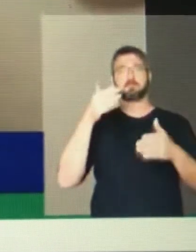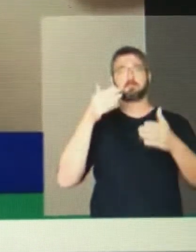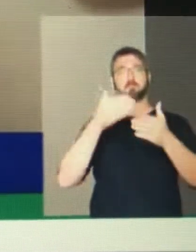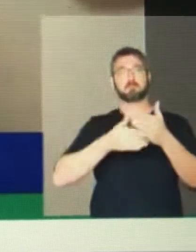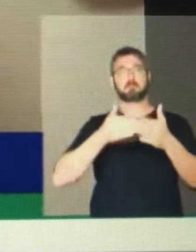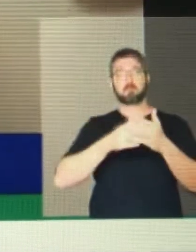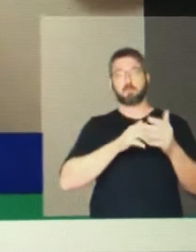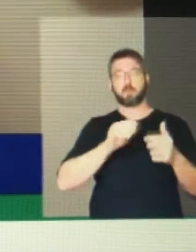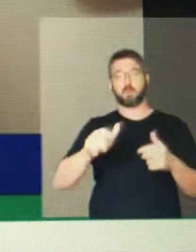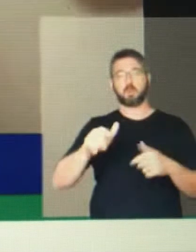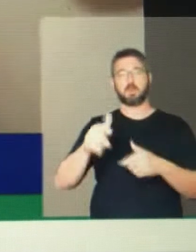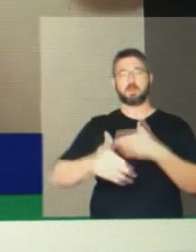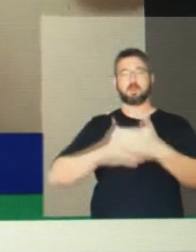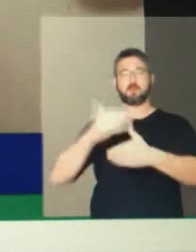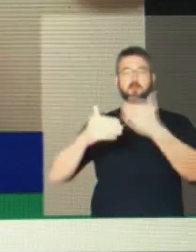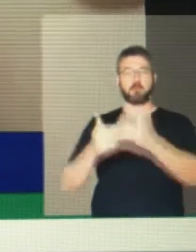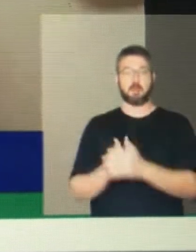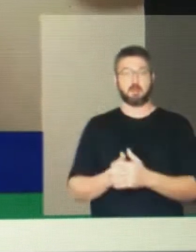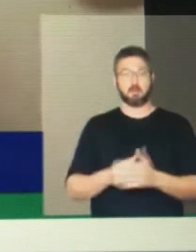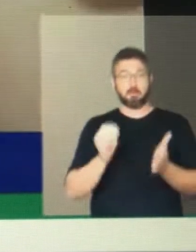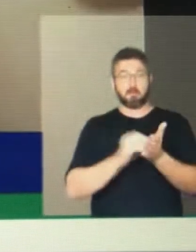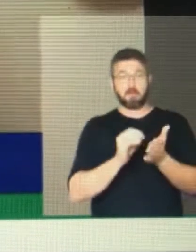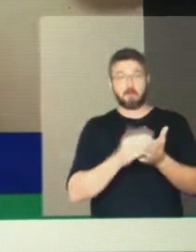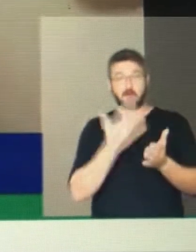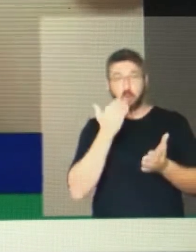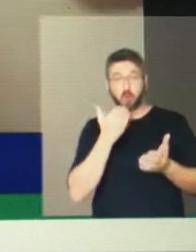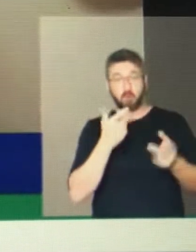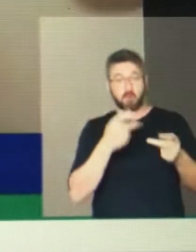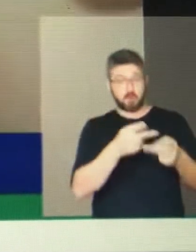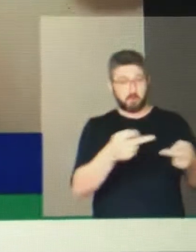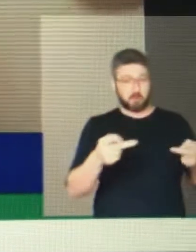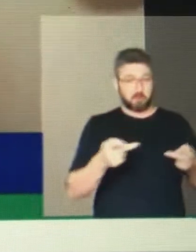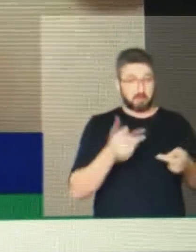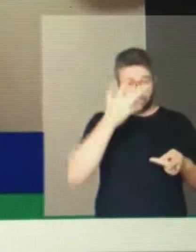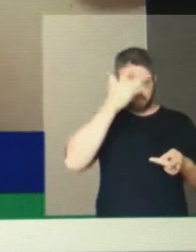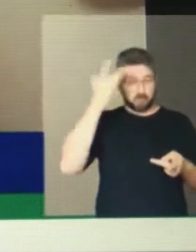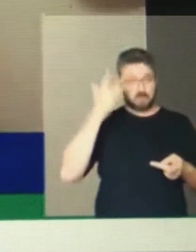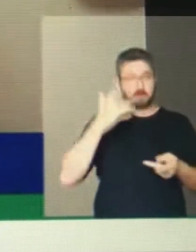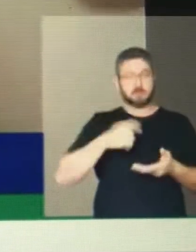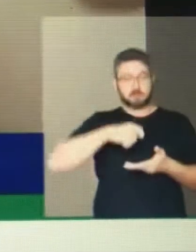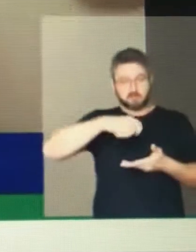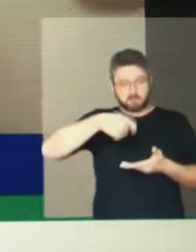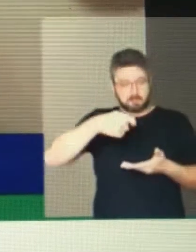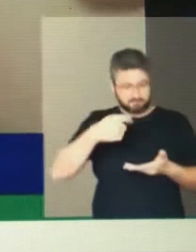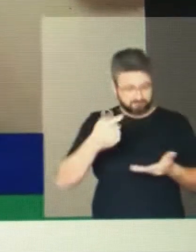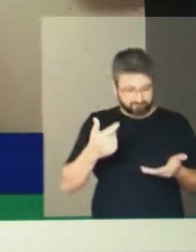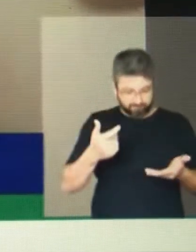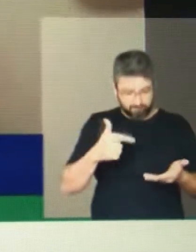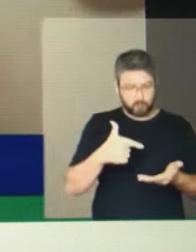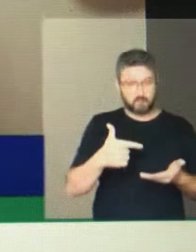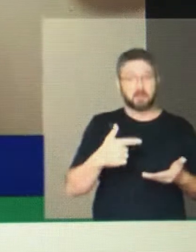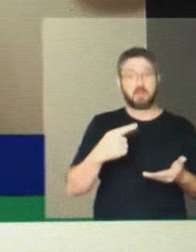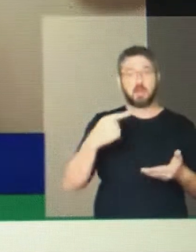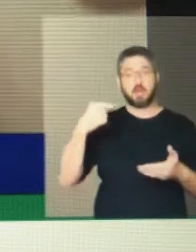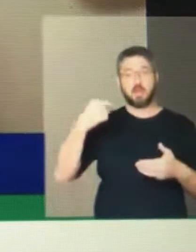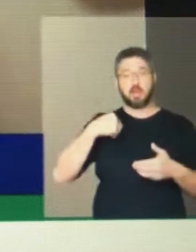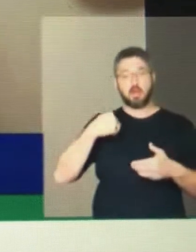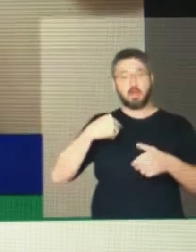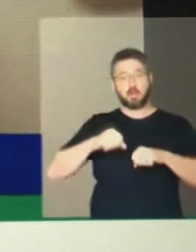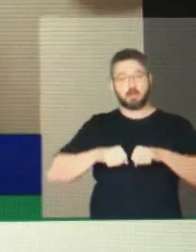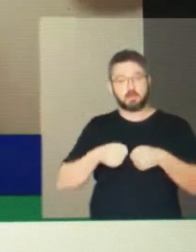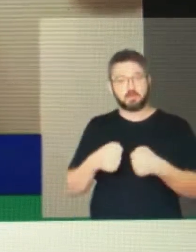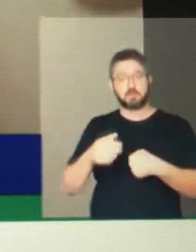toda a sua vida exatamente a produzirmos é um drama ético para todos os componentes da